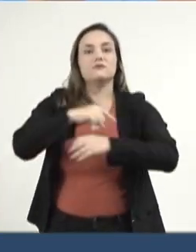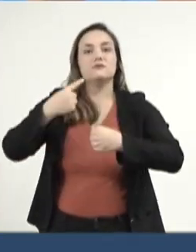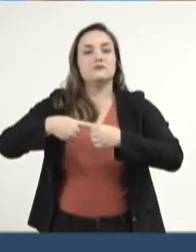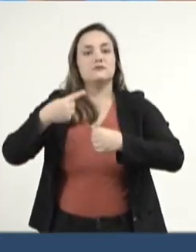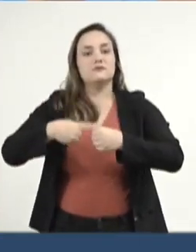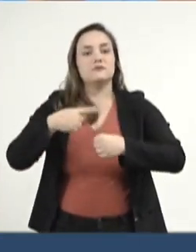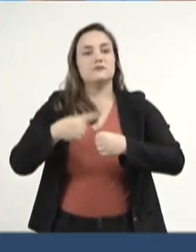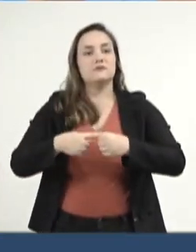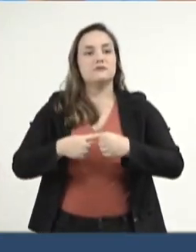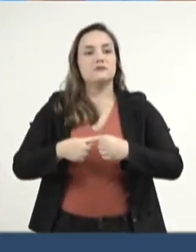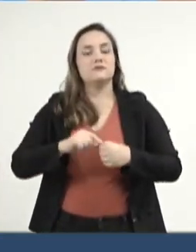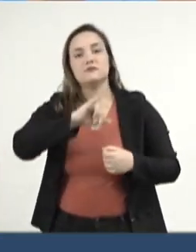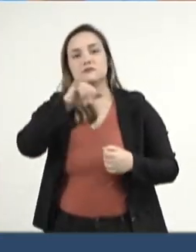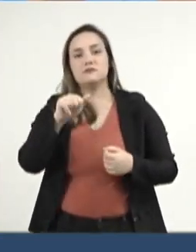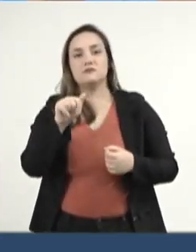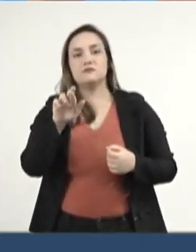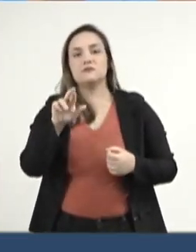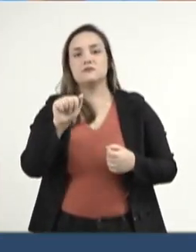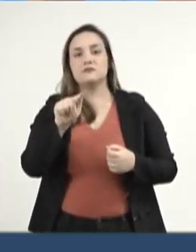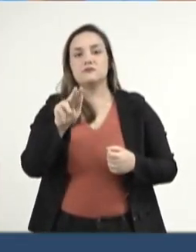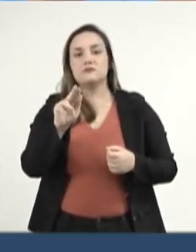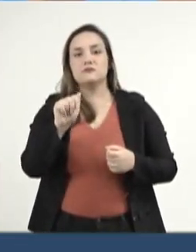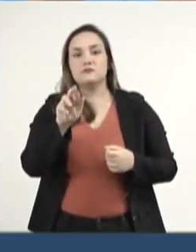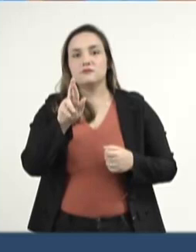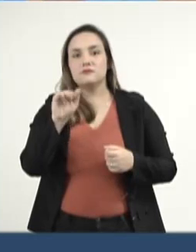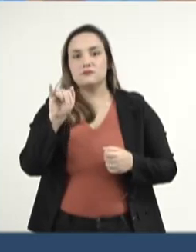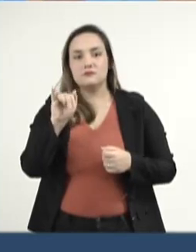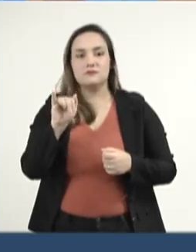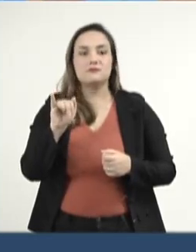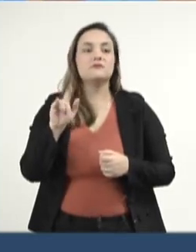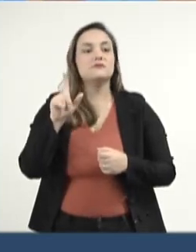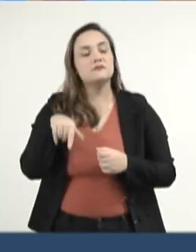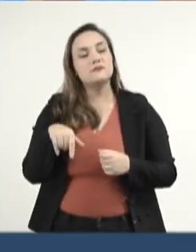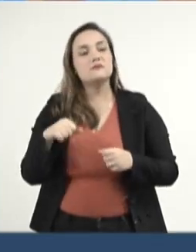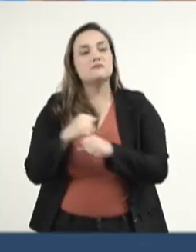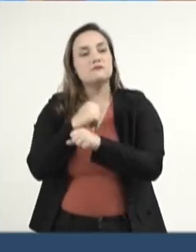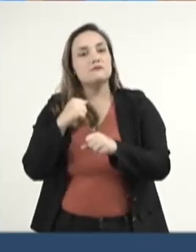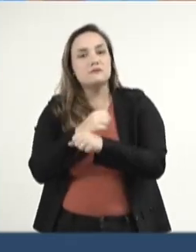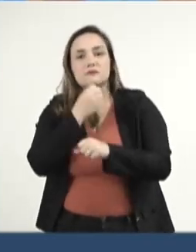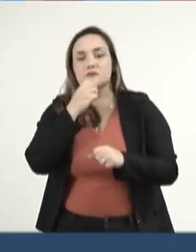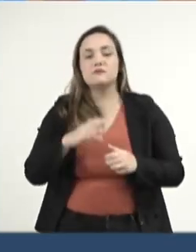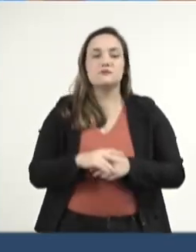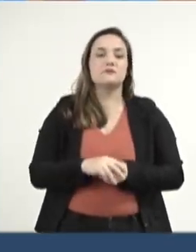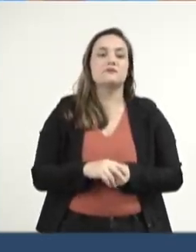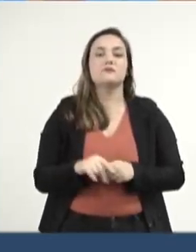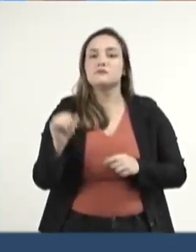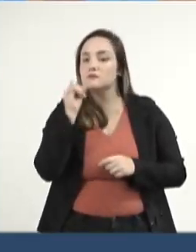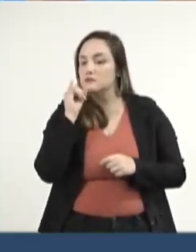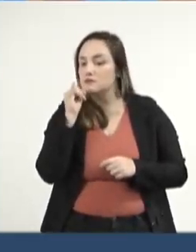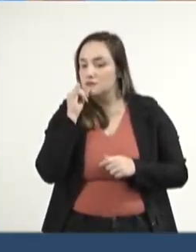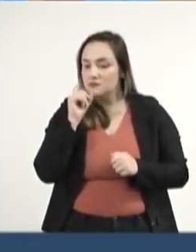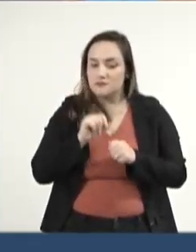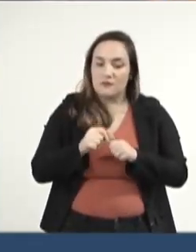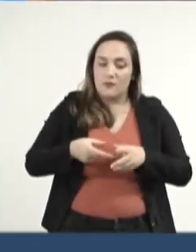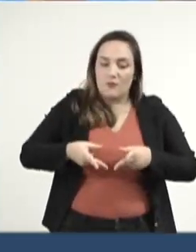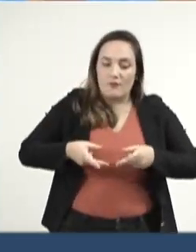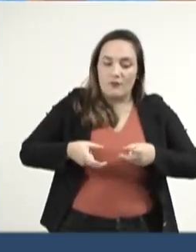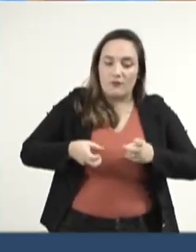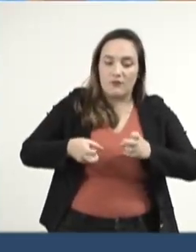município de Jaraguari, com a realização das benfeitorias necessárias, como a implantação de drenagem,